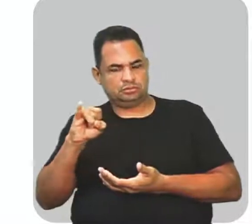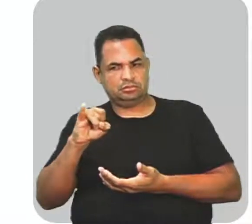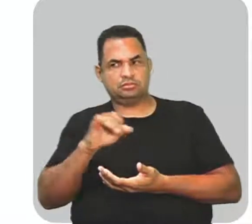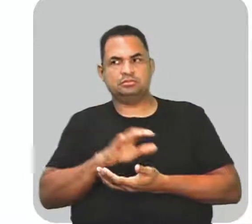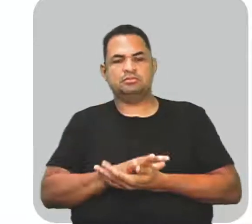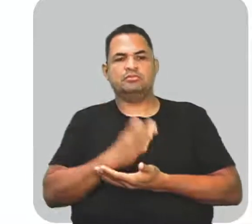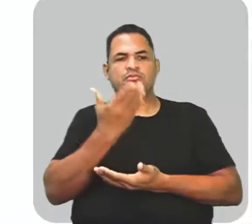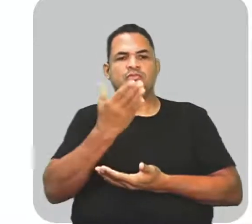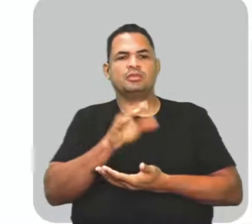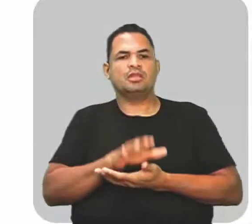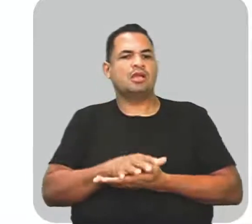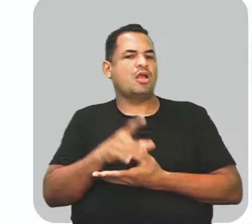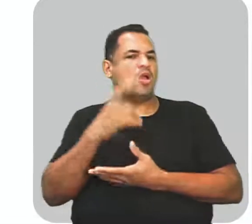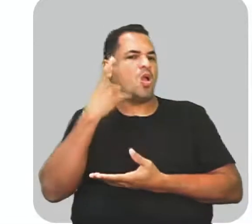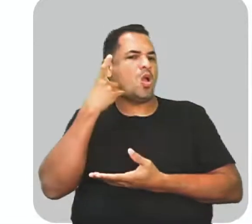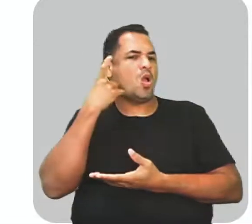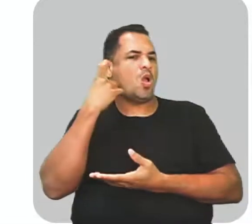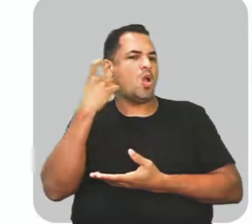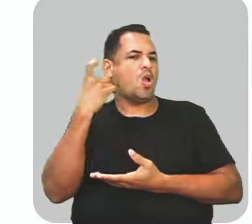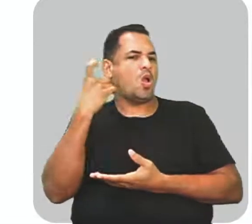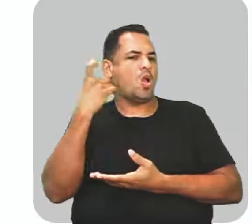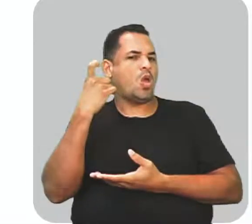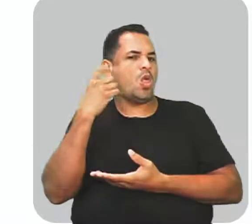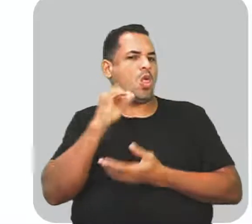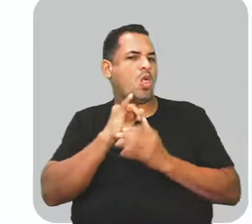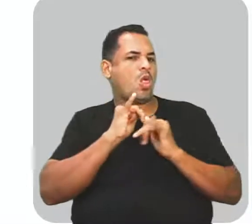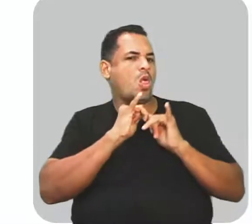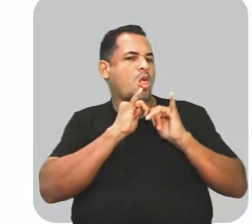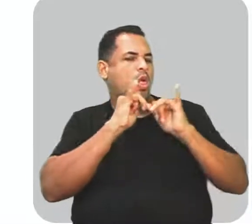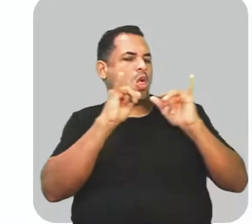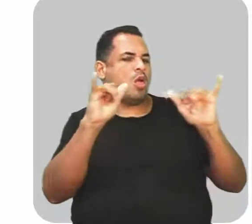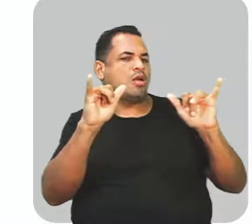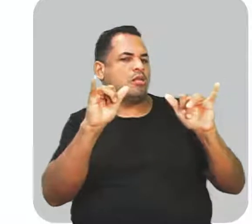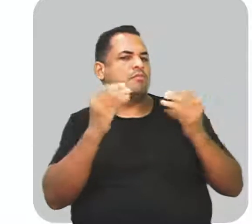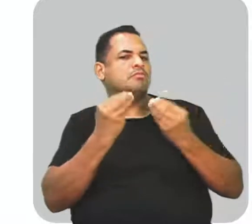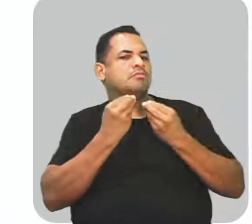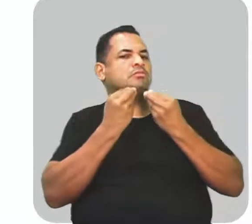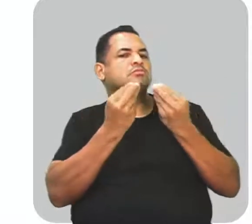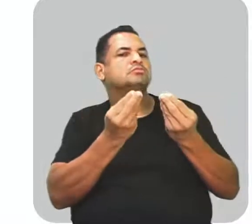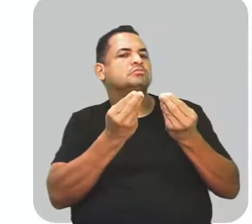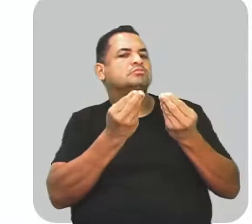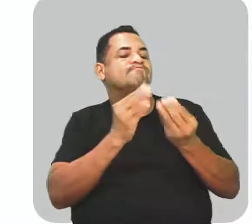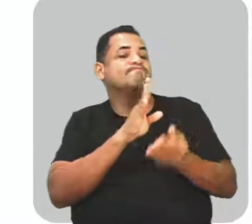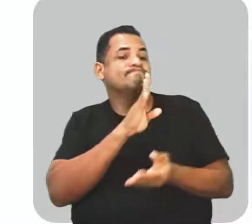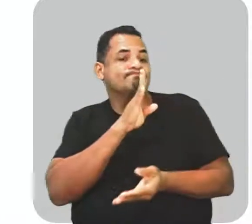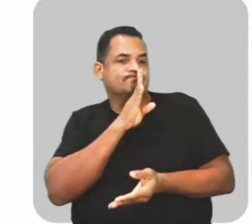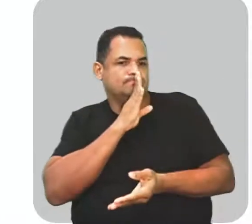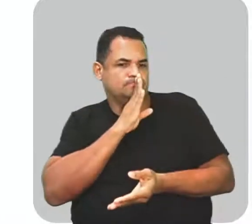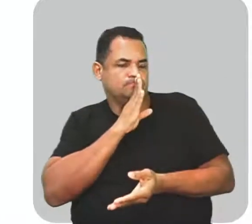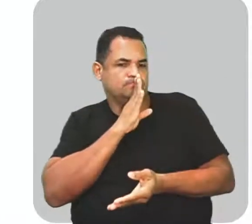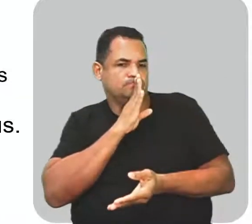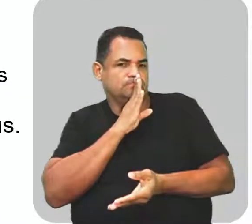Esse som transmite a mensagem de pedido de silêncio.